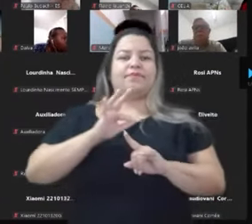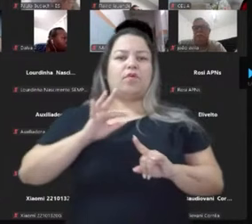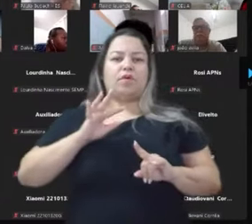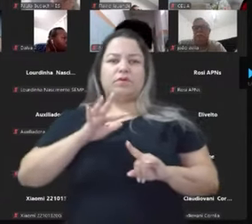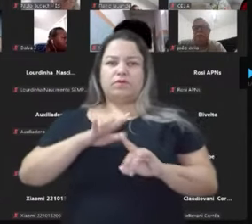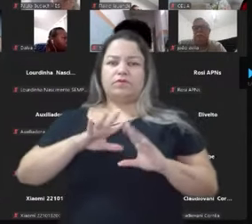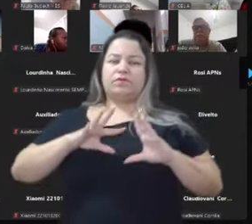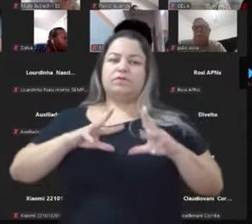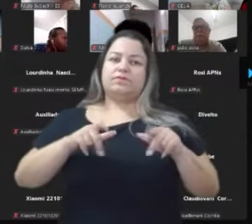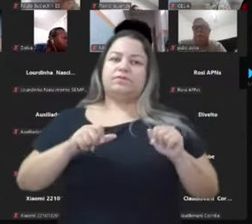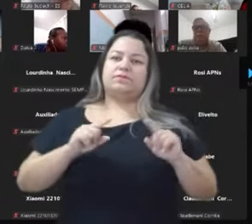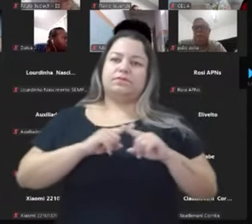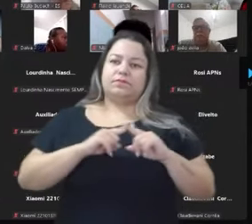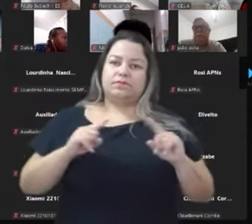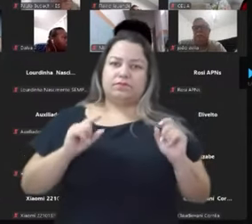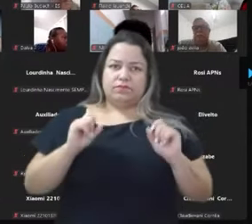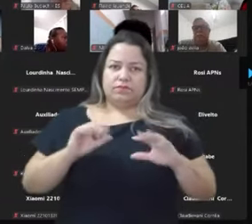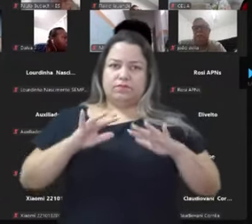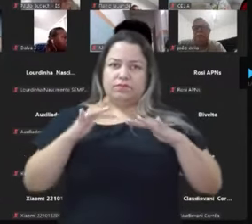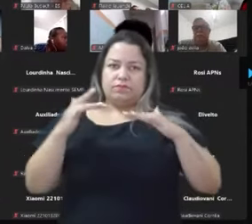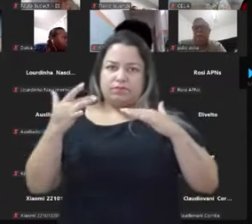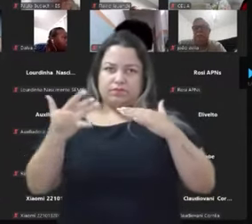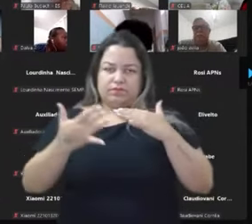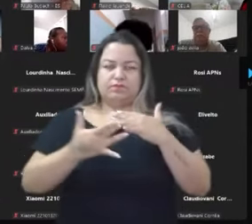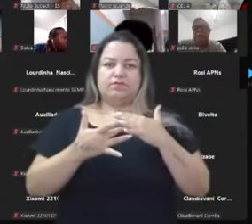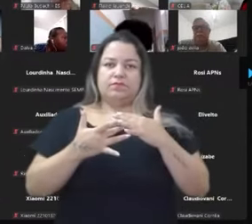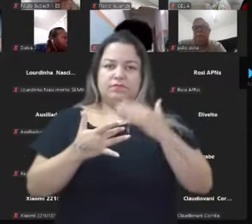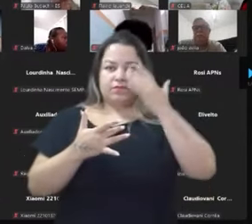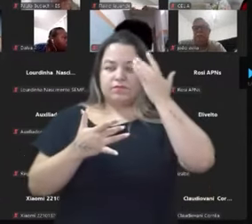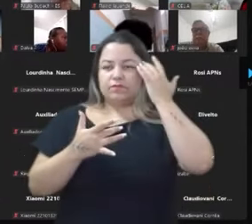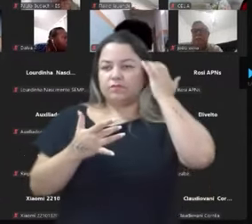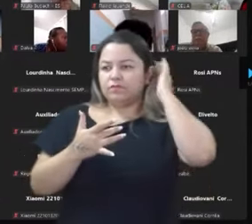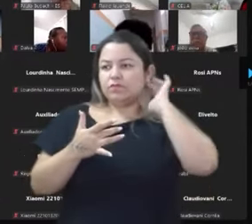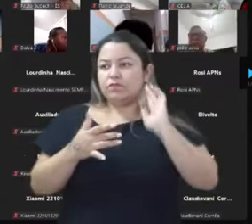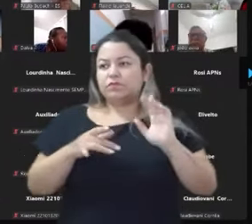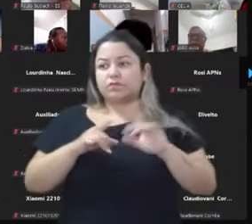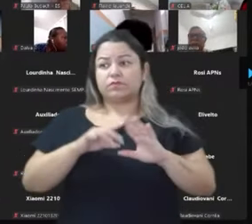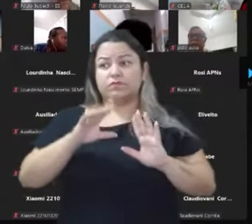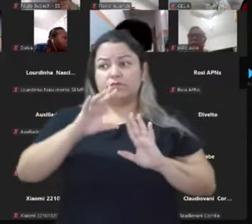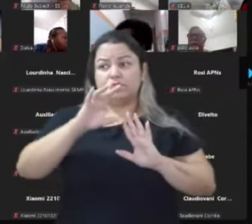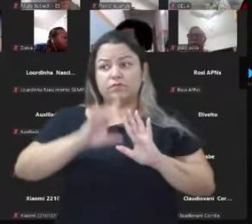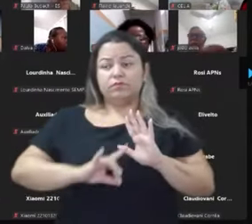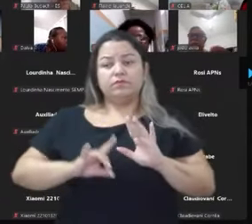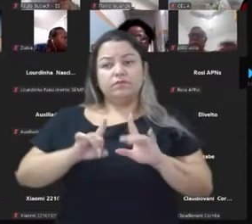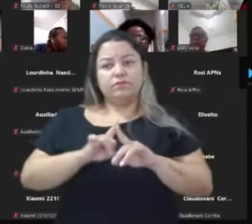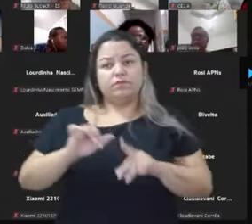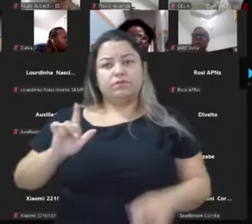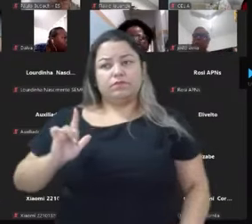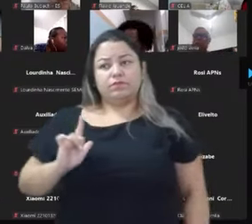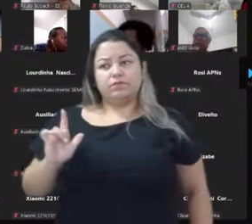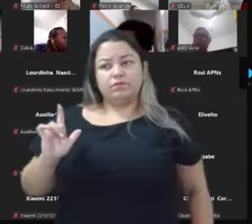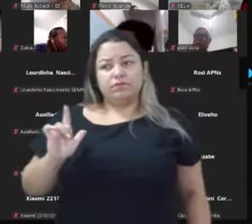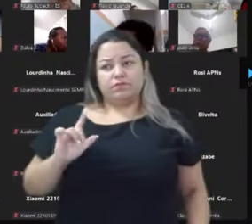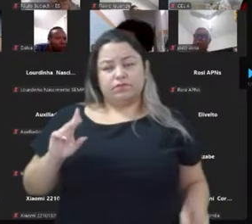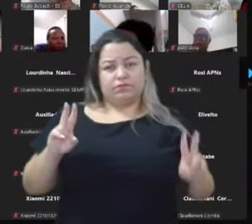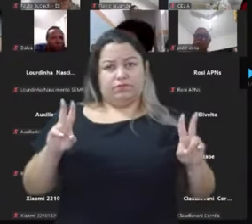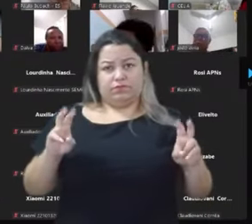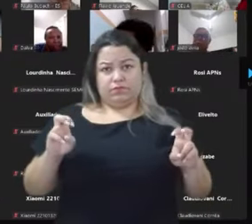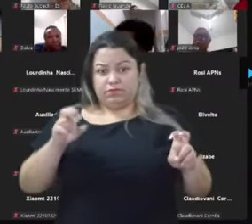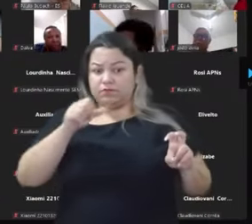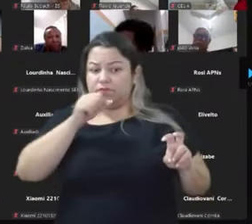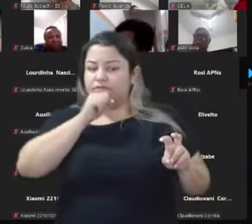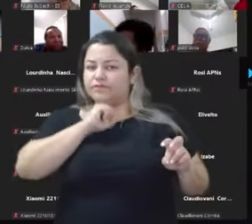Porém, quando chegaram as redes sociais, aquela direita neoliberal, que era chamada de abre aspas velha